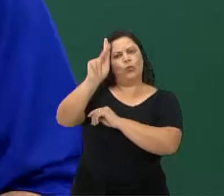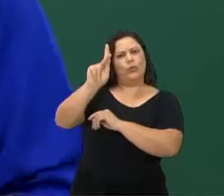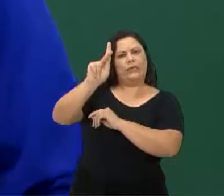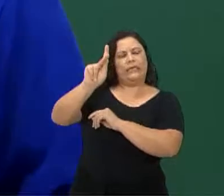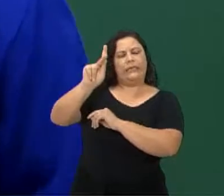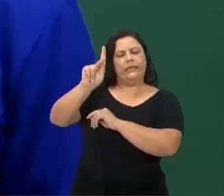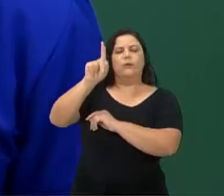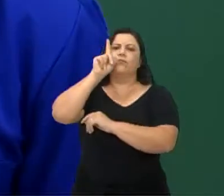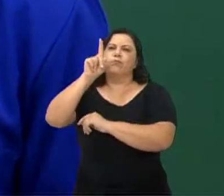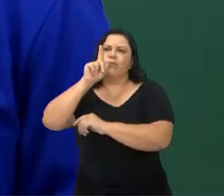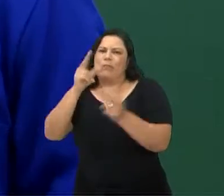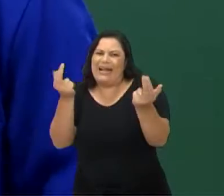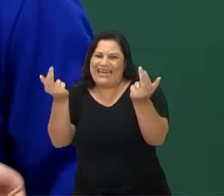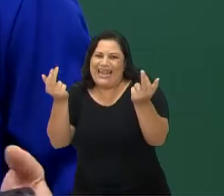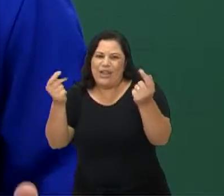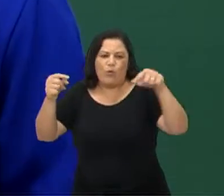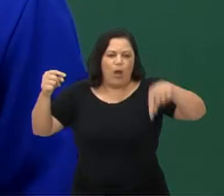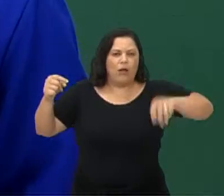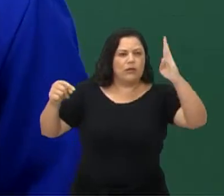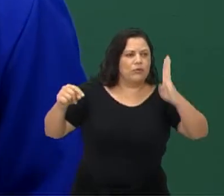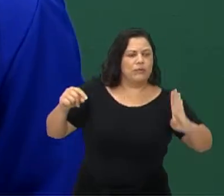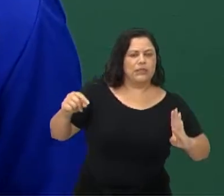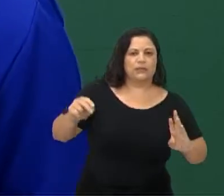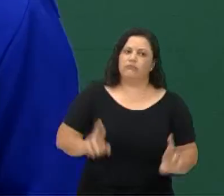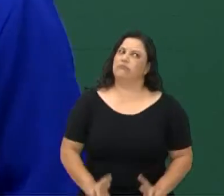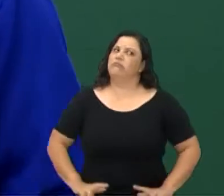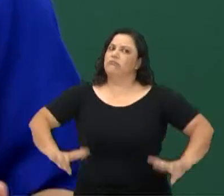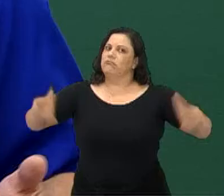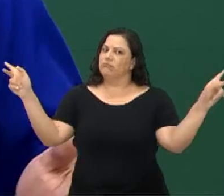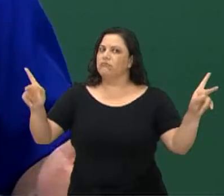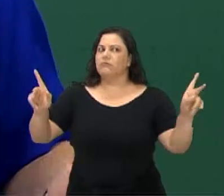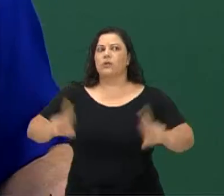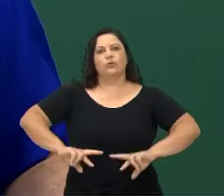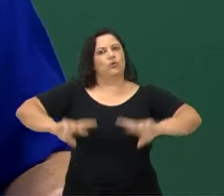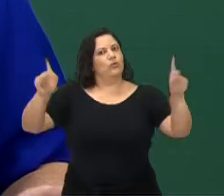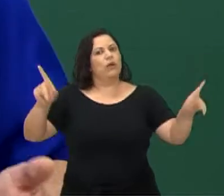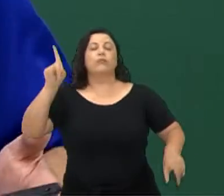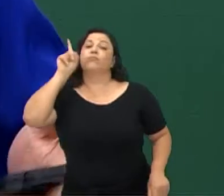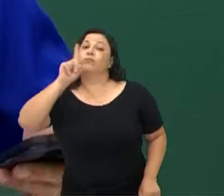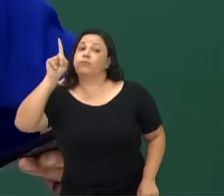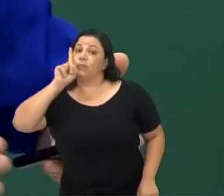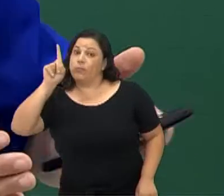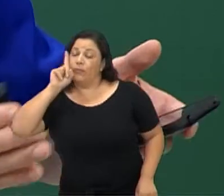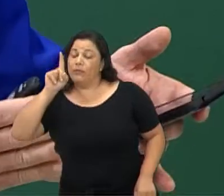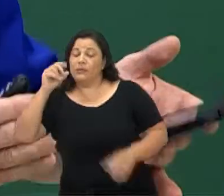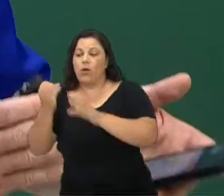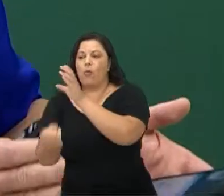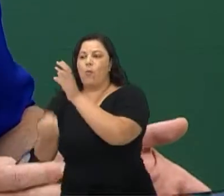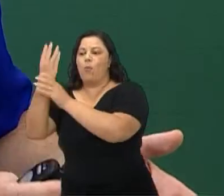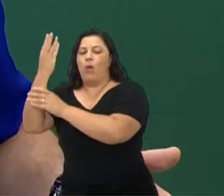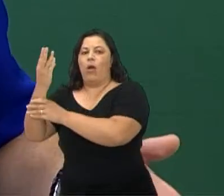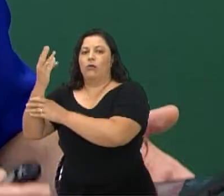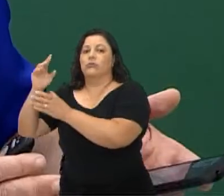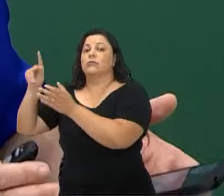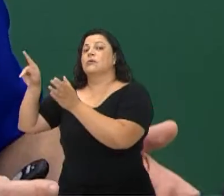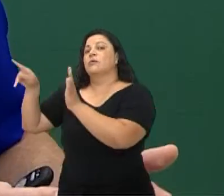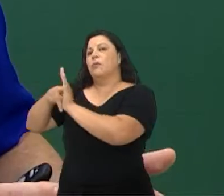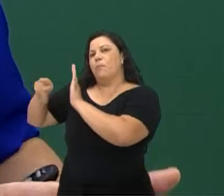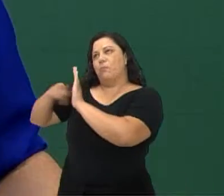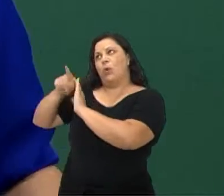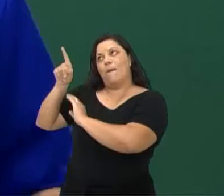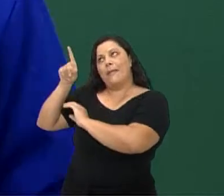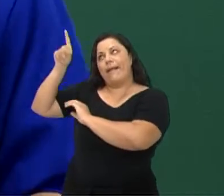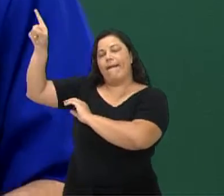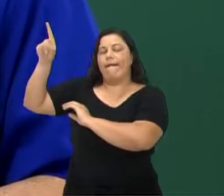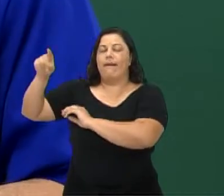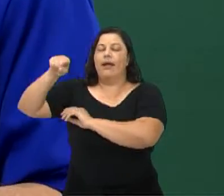brasileiro. Não é. São coisas diferentes, tá bom? O funk norte-americano, ele tem a origem lá no James Brown, lá na década